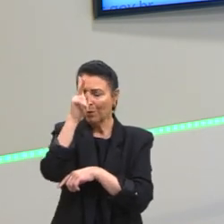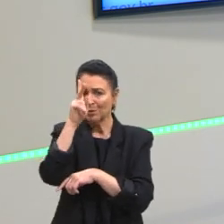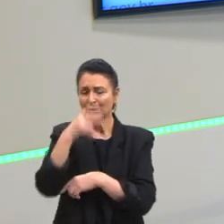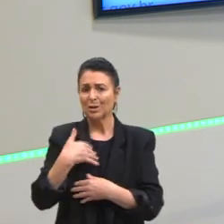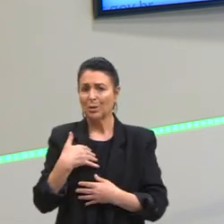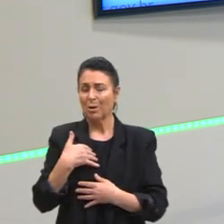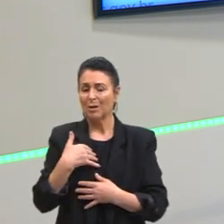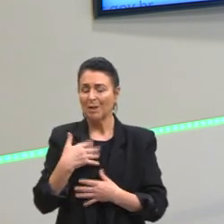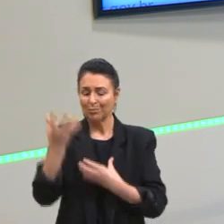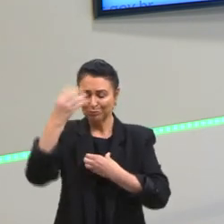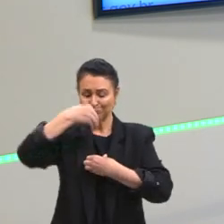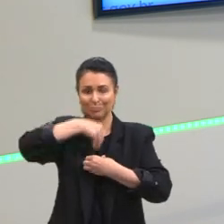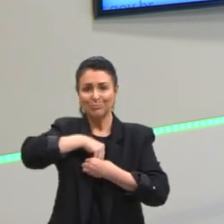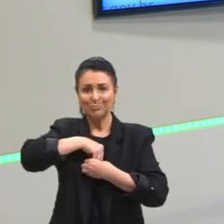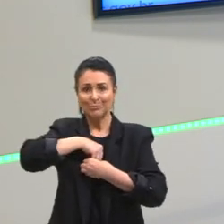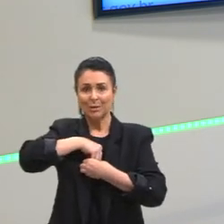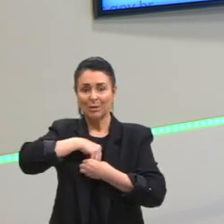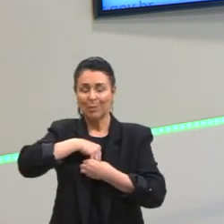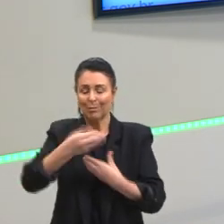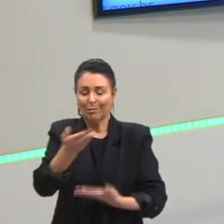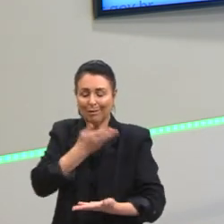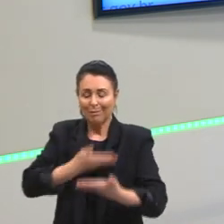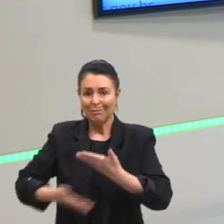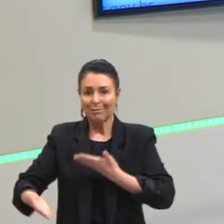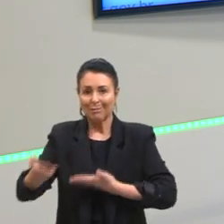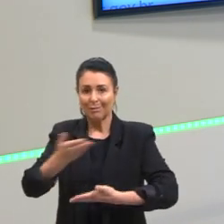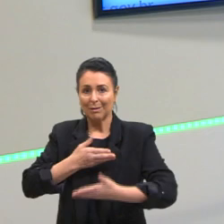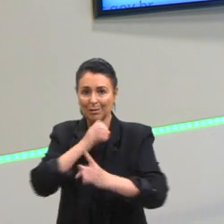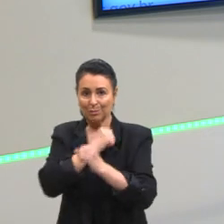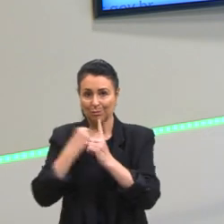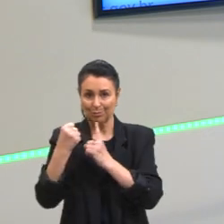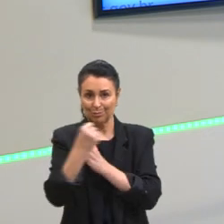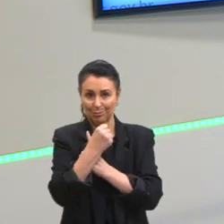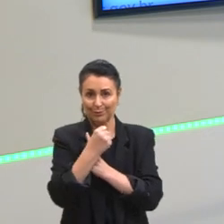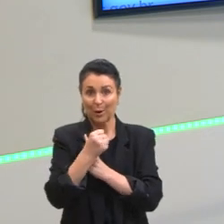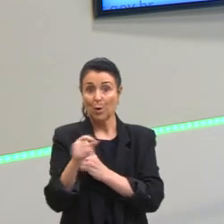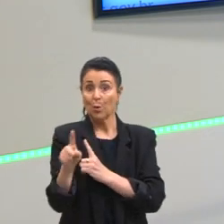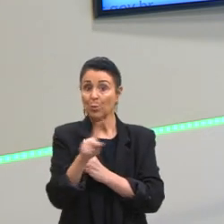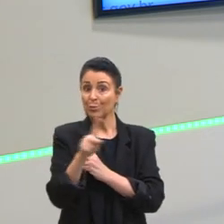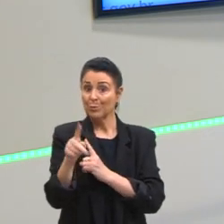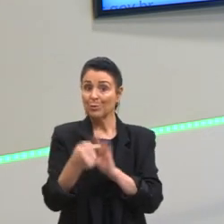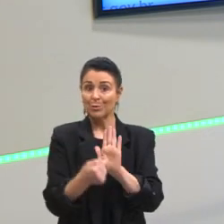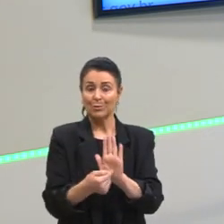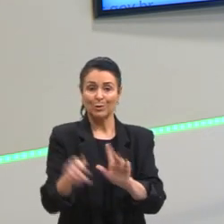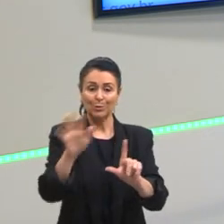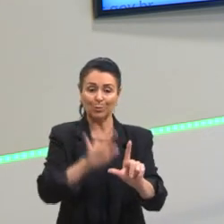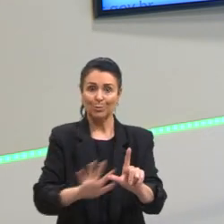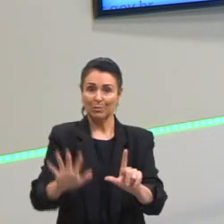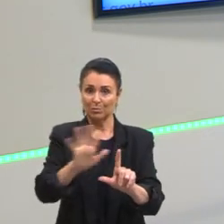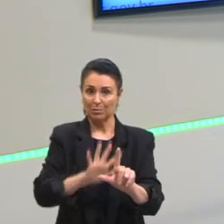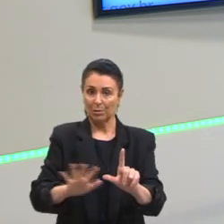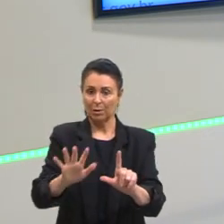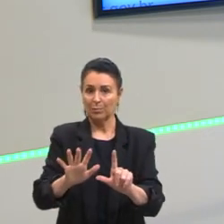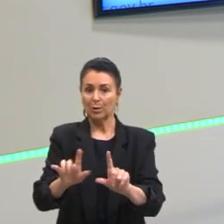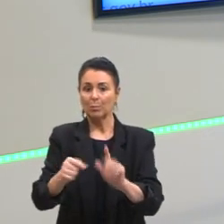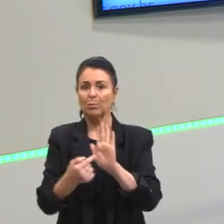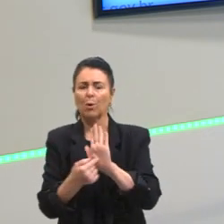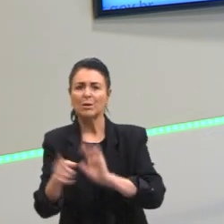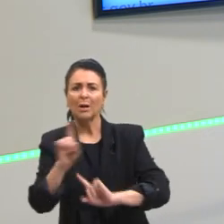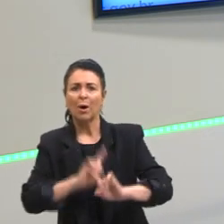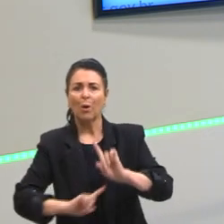subjetiva para a nossa interação social. Aqui eu trago uma charge, algumas instituições, que são